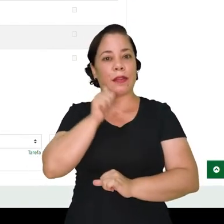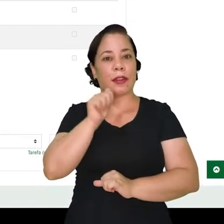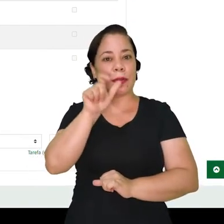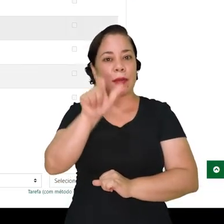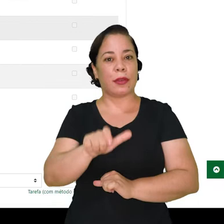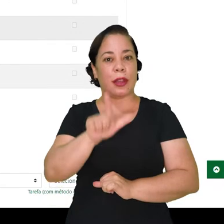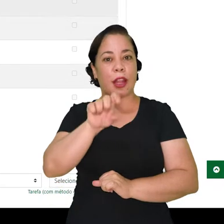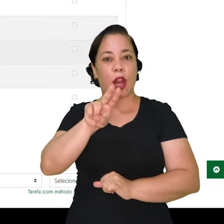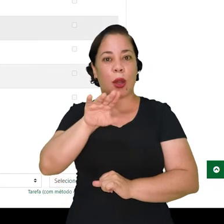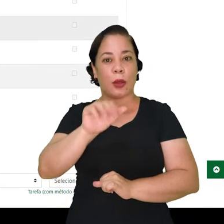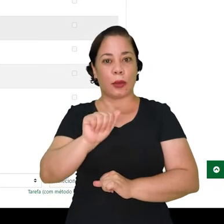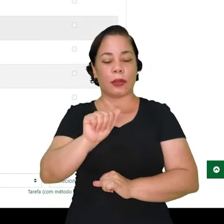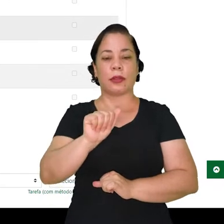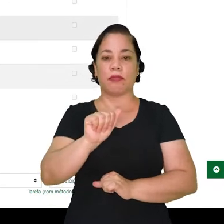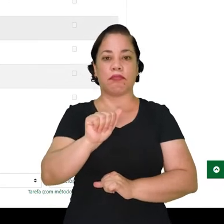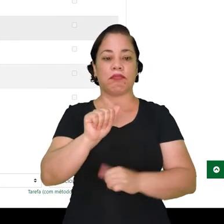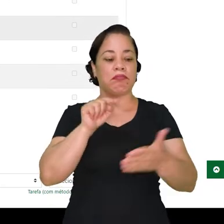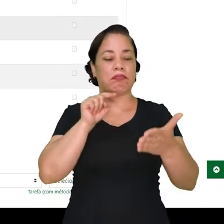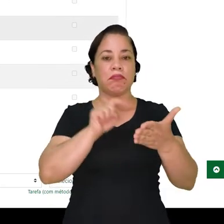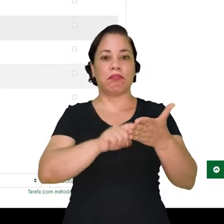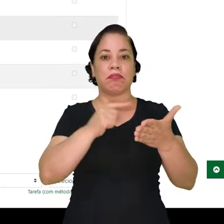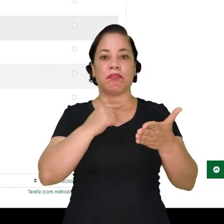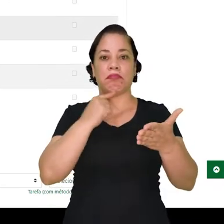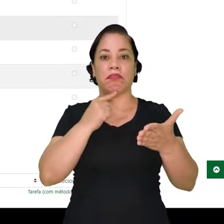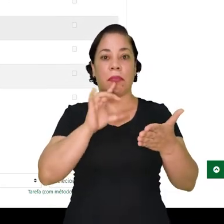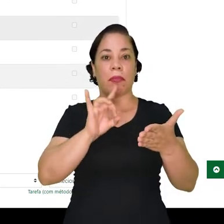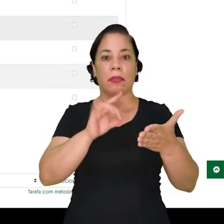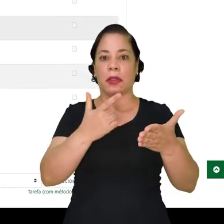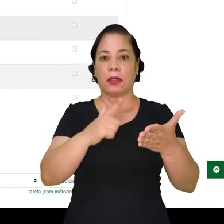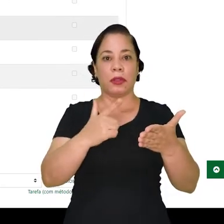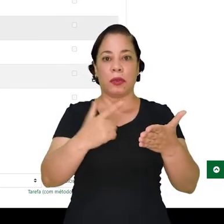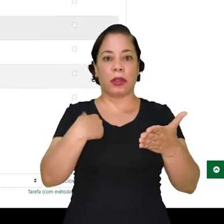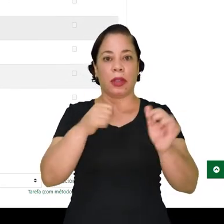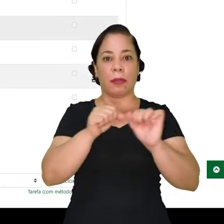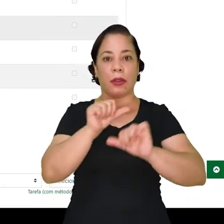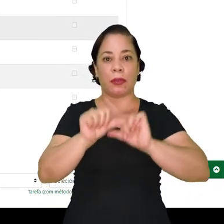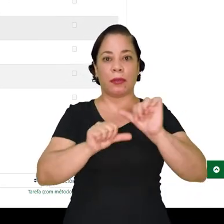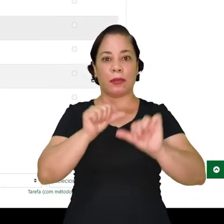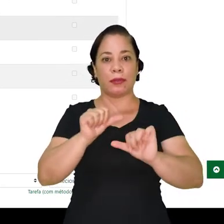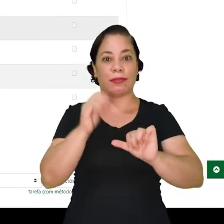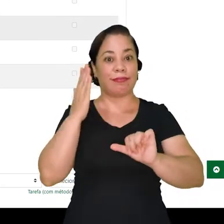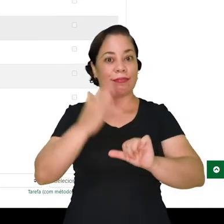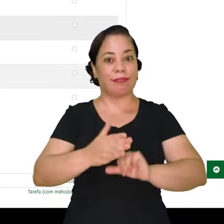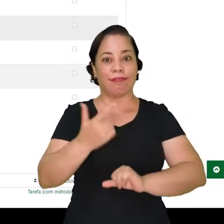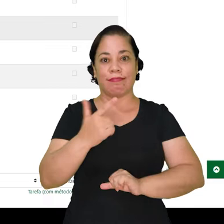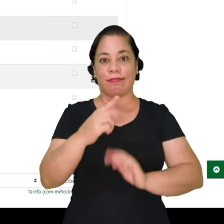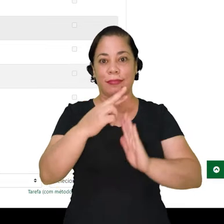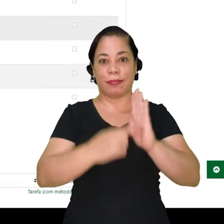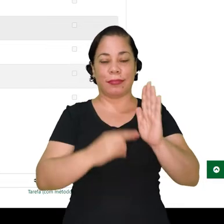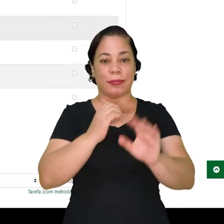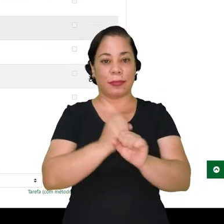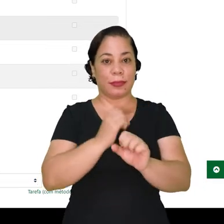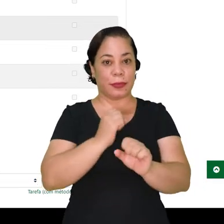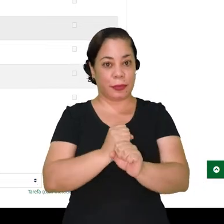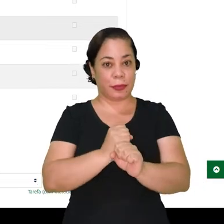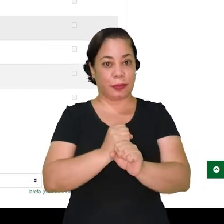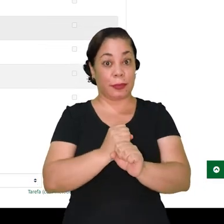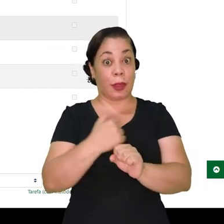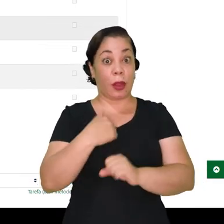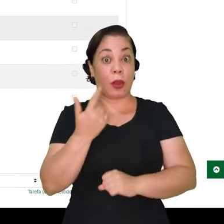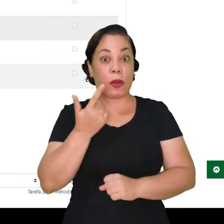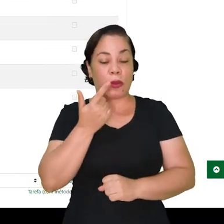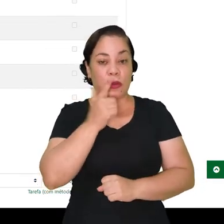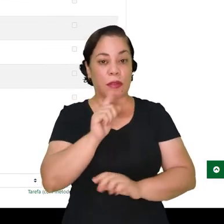Esmeralda. Observe que nem habilita automaticamente para eu fazer qualquer alteração aqui diretamente no relatório de notas.